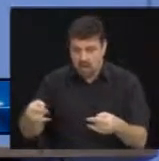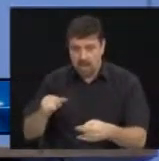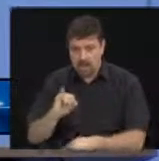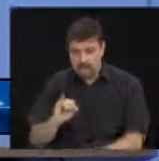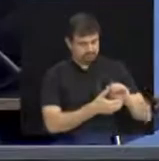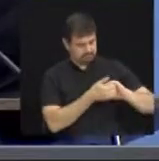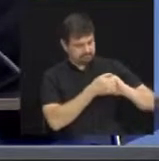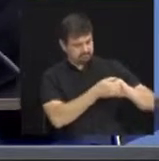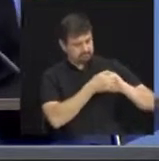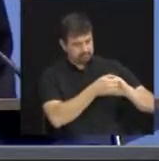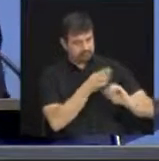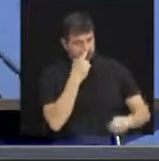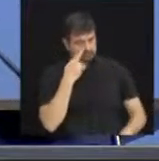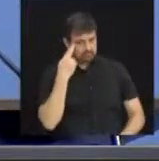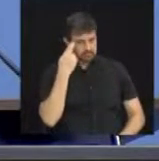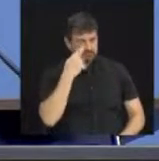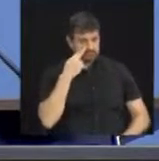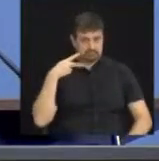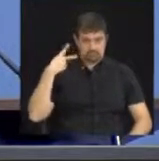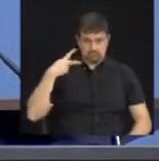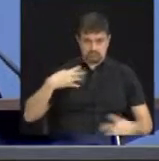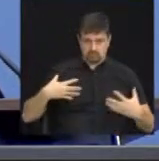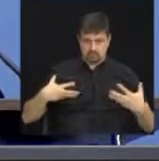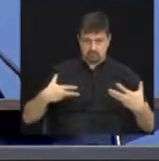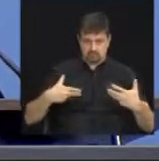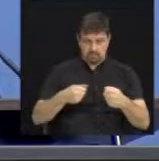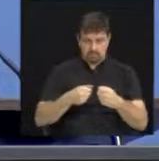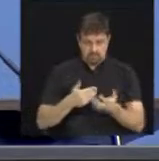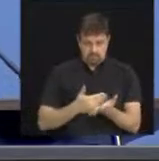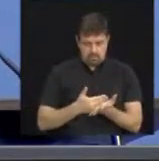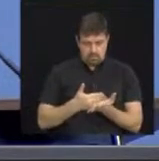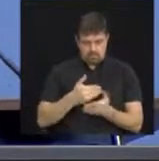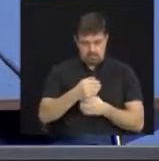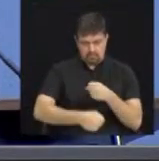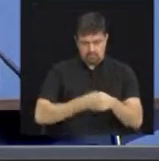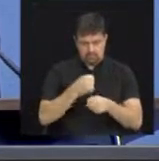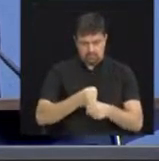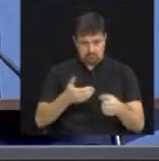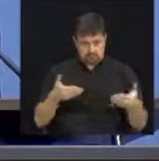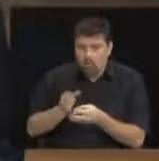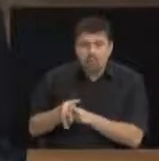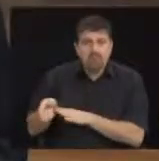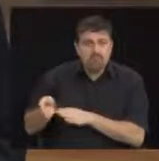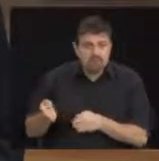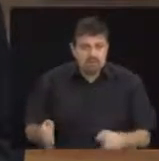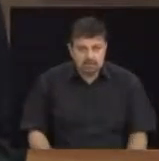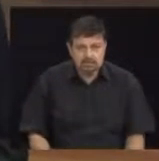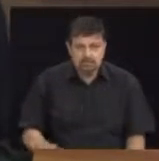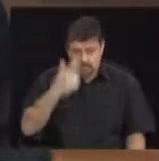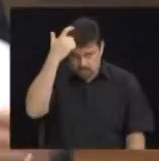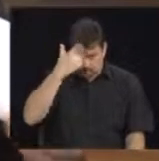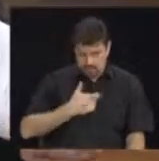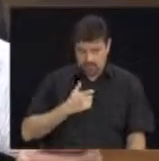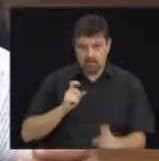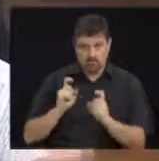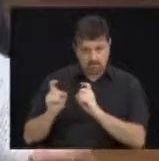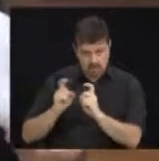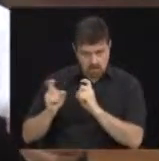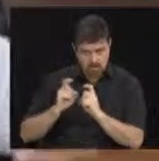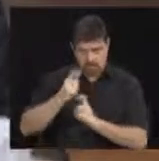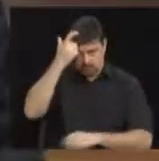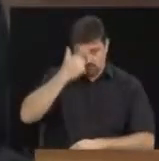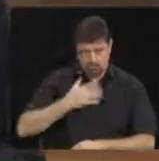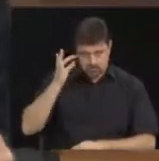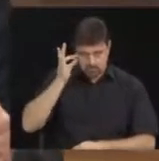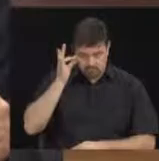Isso ele pode fazer. O vereador Luiz Rossini também comentou sobre o caso que se prolonga há algum tempo. Eu acompanhei uma reunião com um grupo de moradores